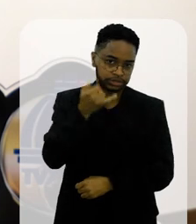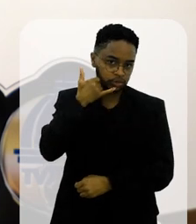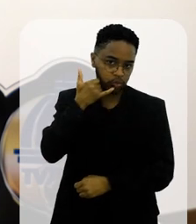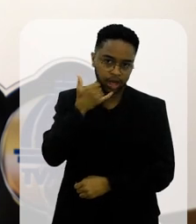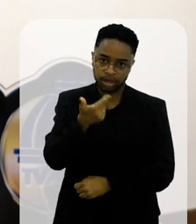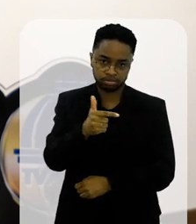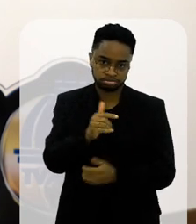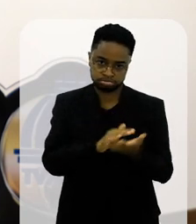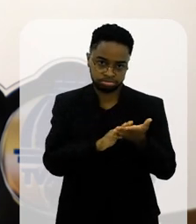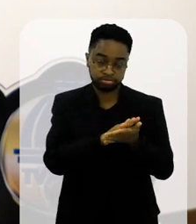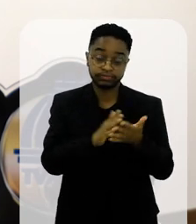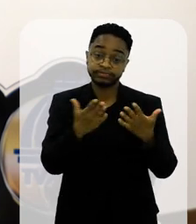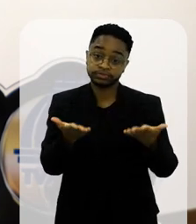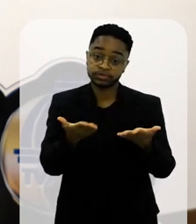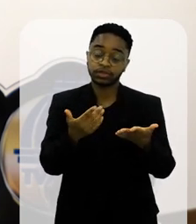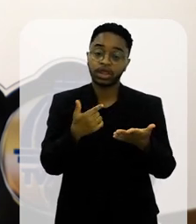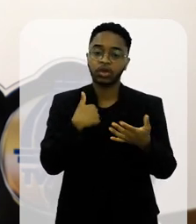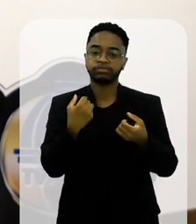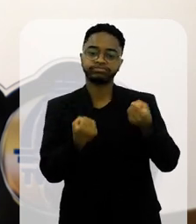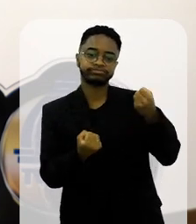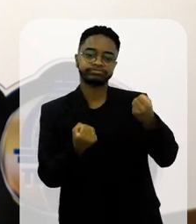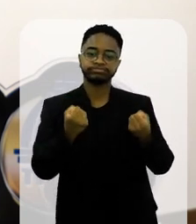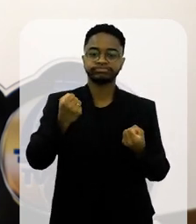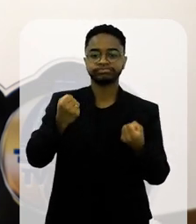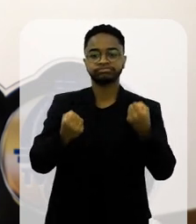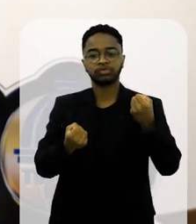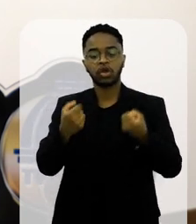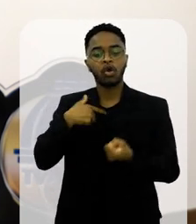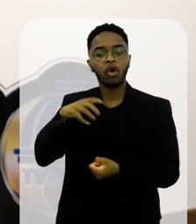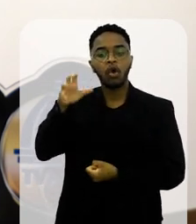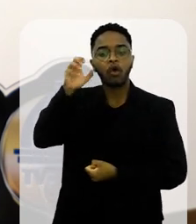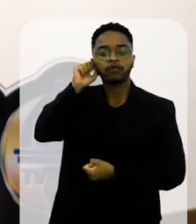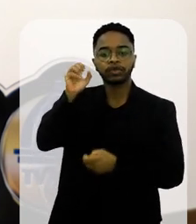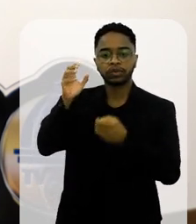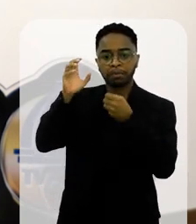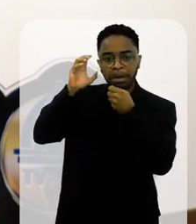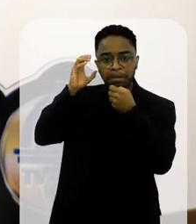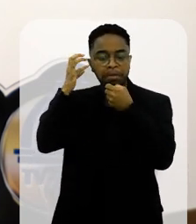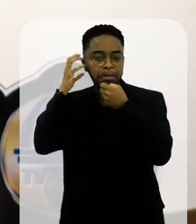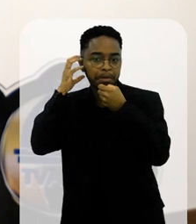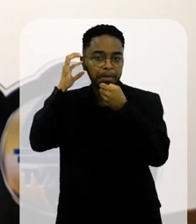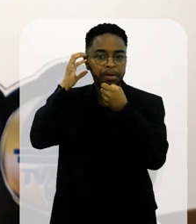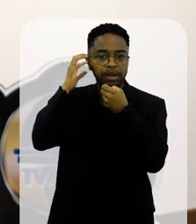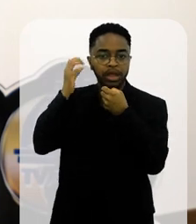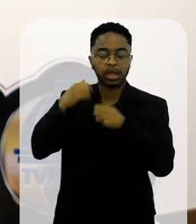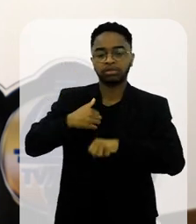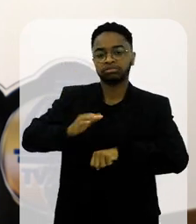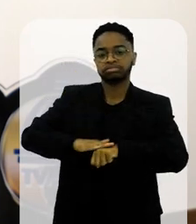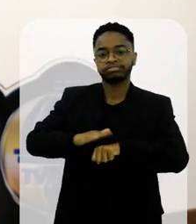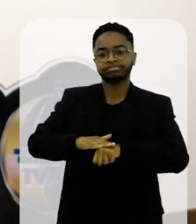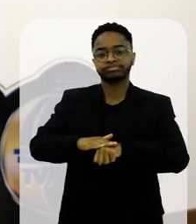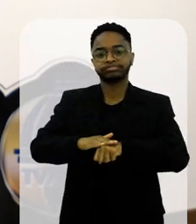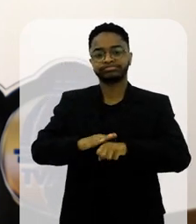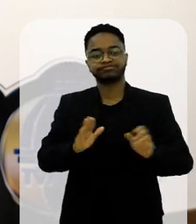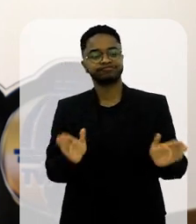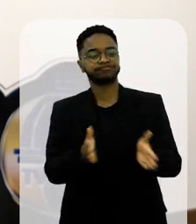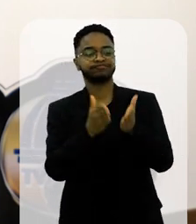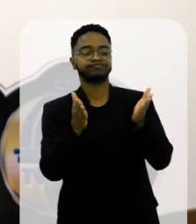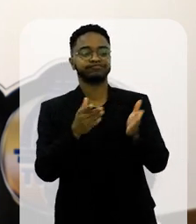não tinha celular, não tinha nada. Então, eu ia de carro, ouvindo essas rádios, né? E eu me